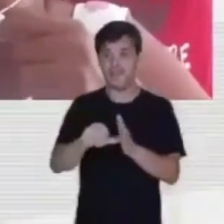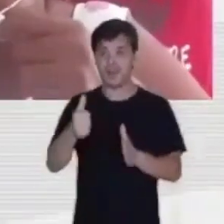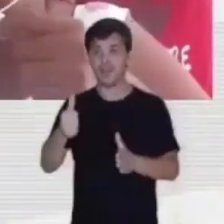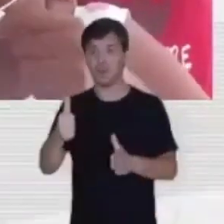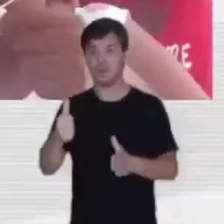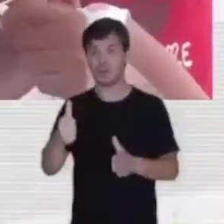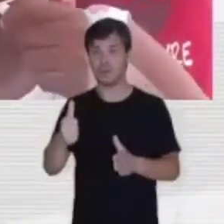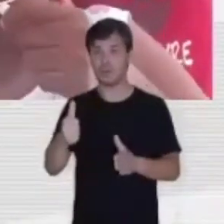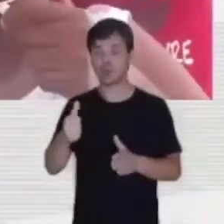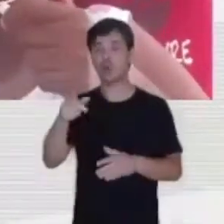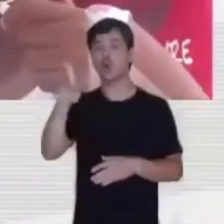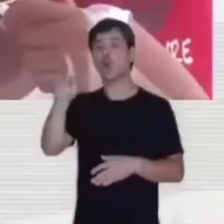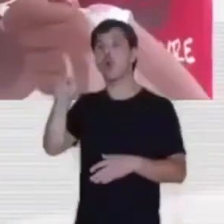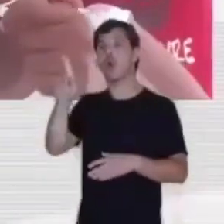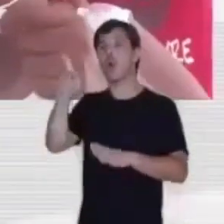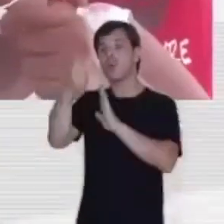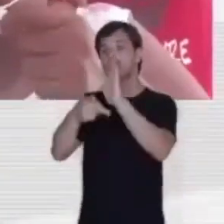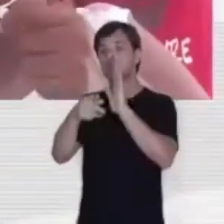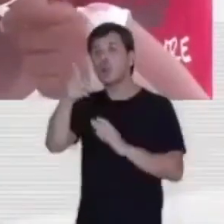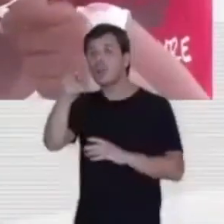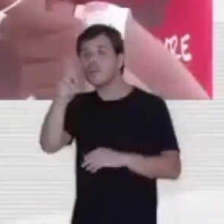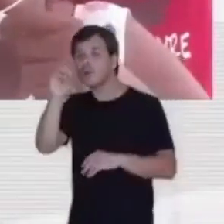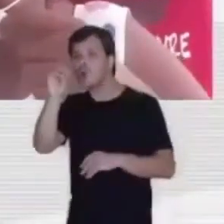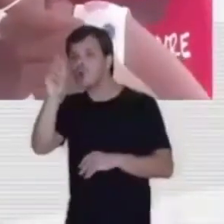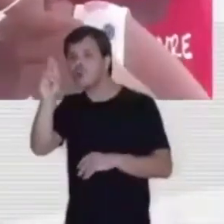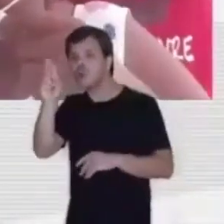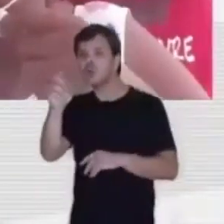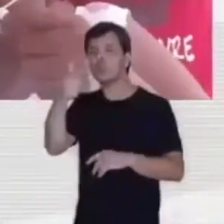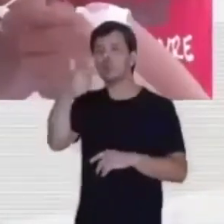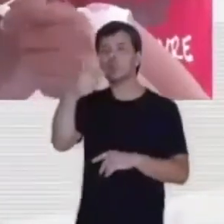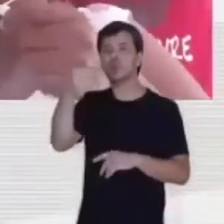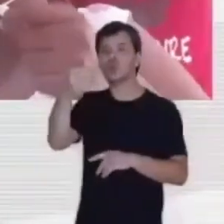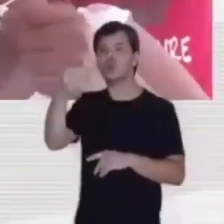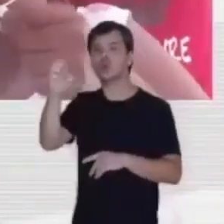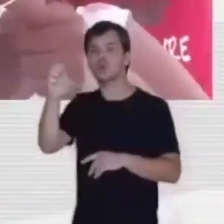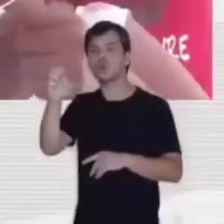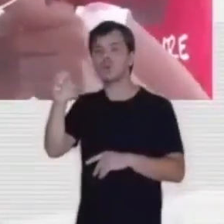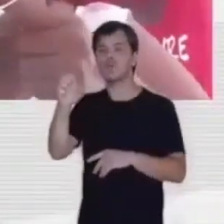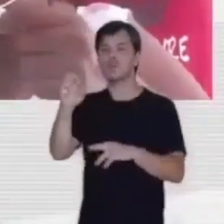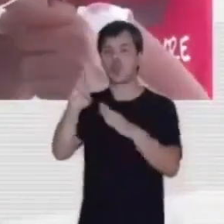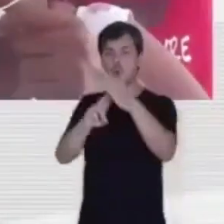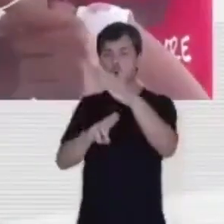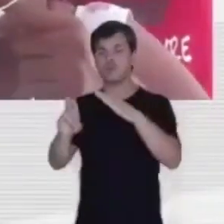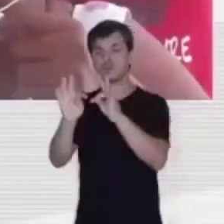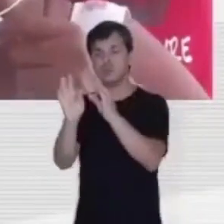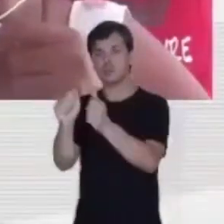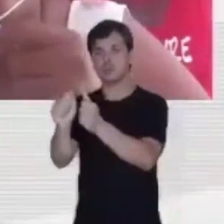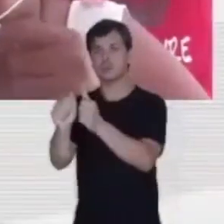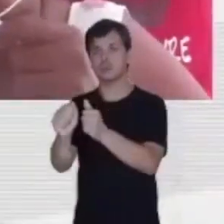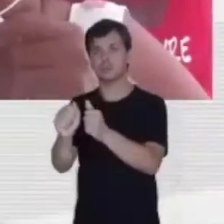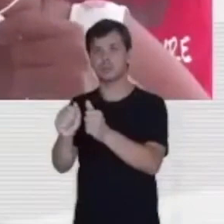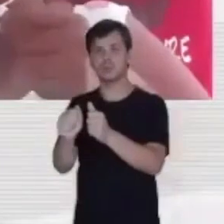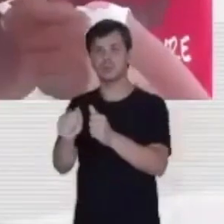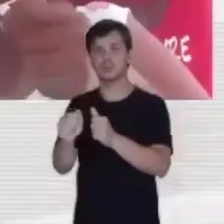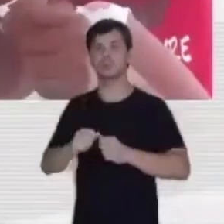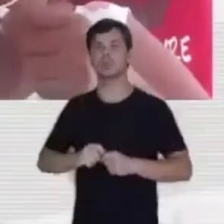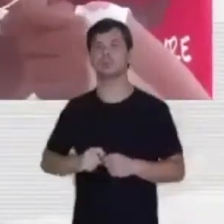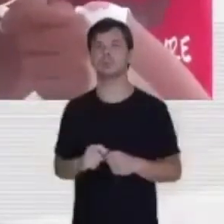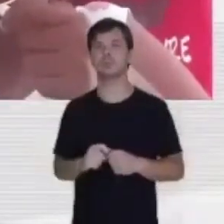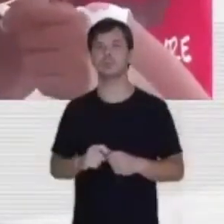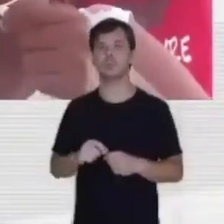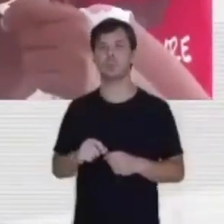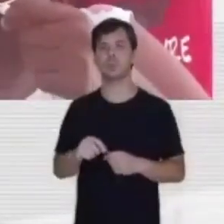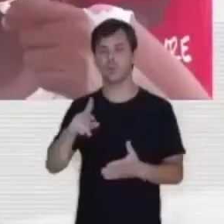turma do ProUni, em 2005, o programa Universidade para Todos, para Todas e Todes,